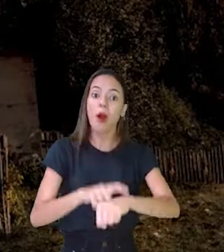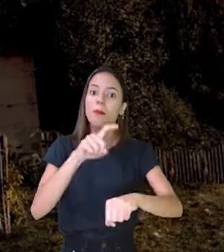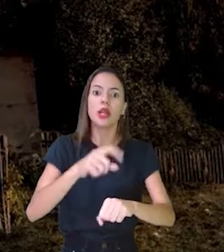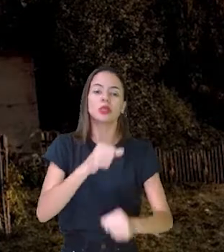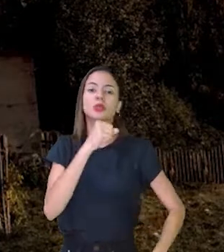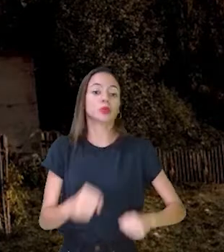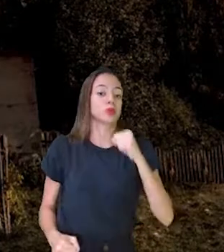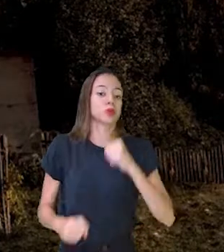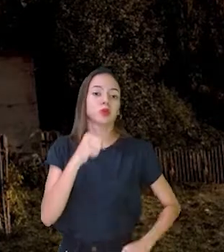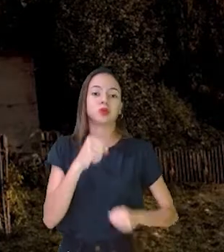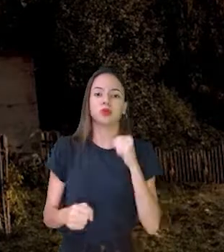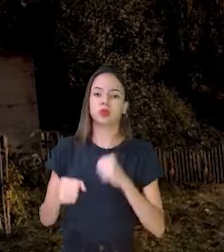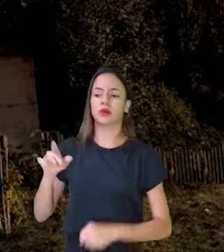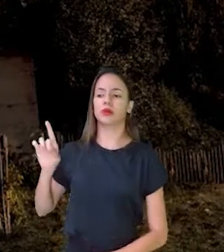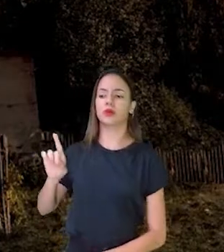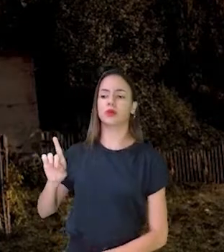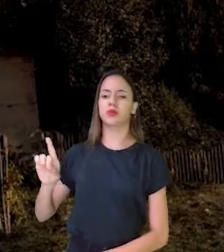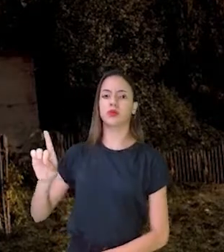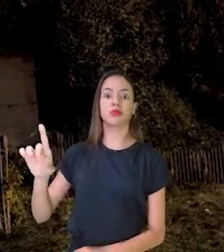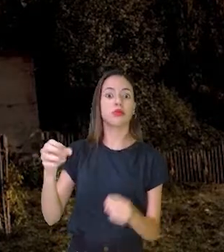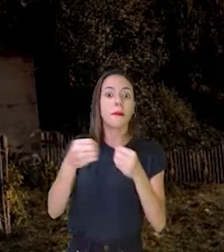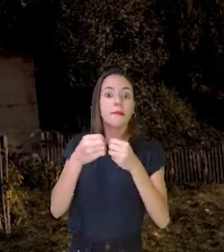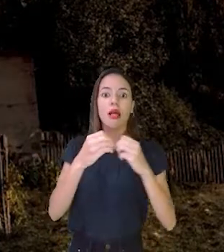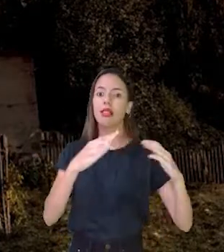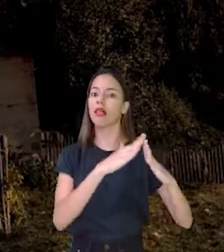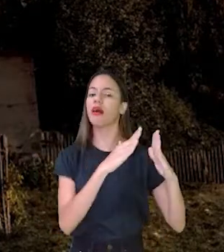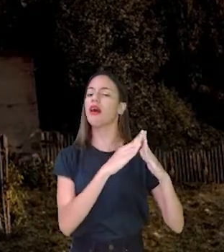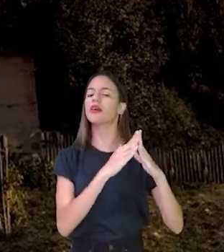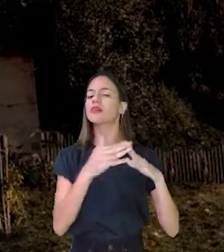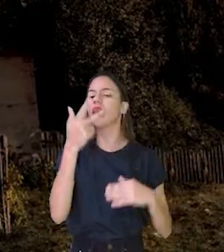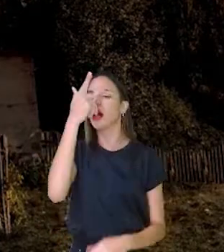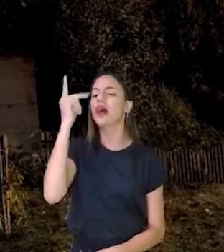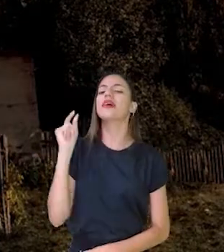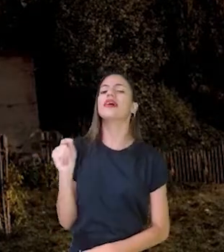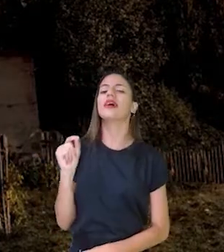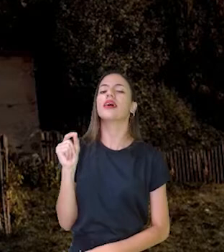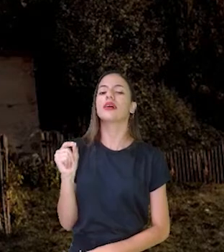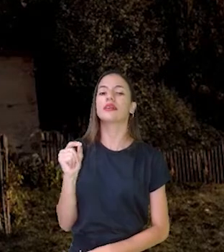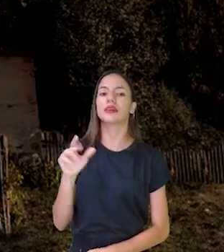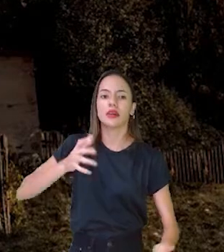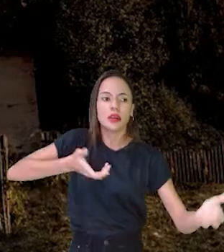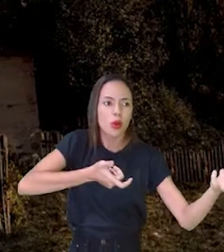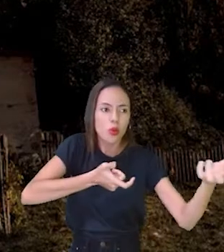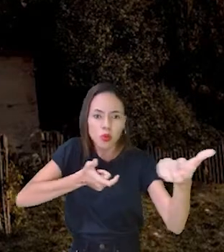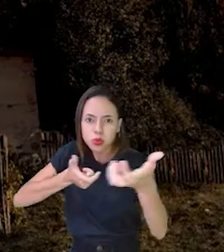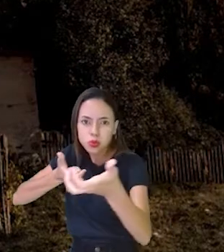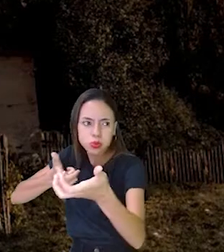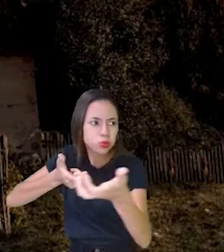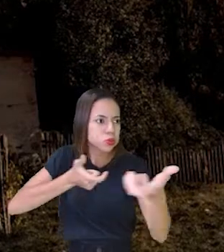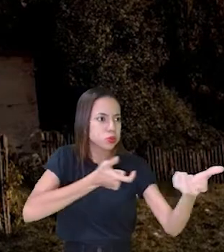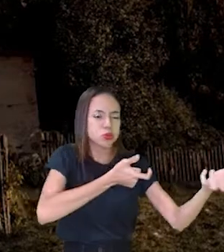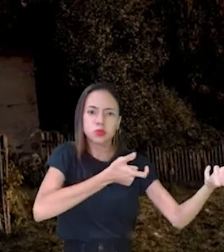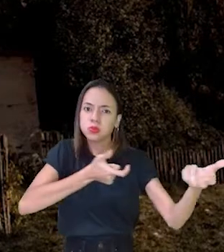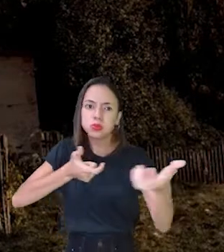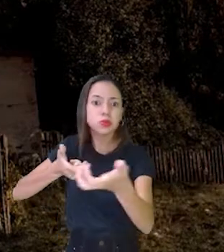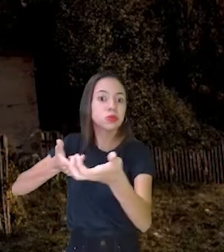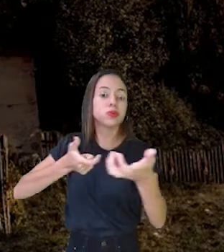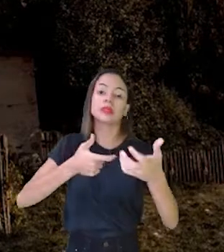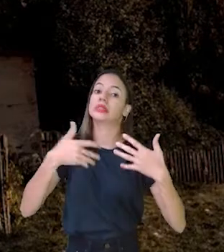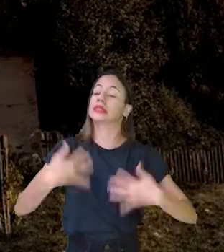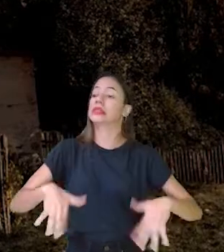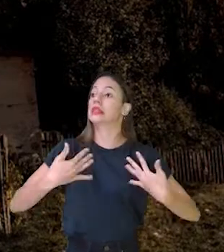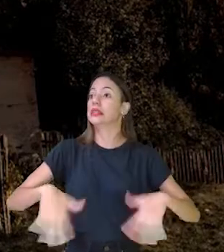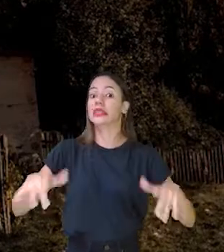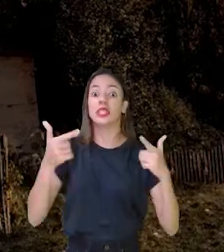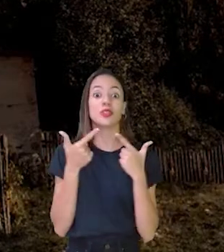correria Que passava por ali Ó O caçador O caçador Gente Gente